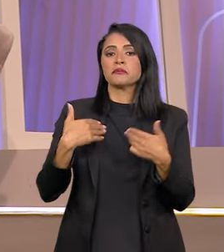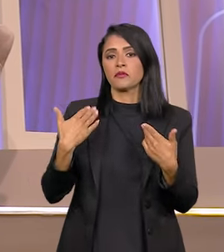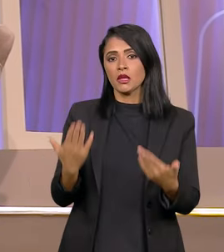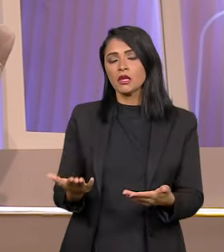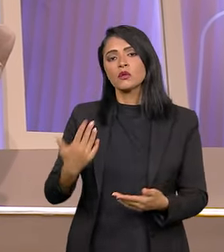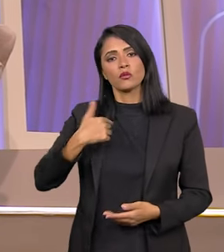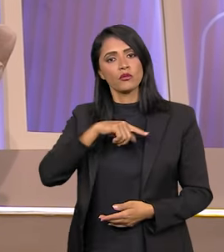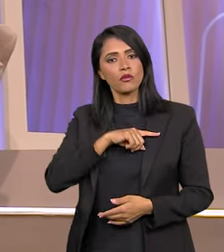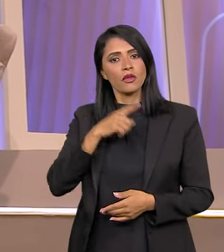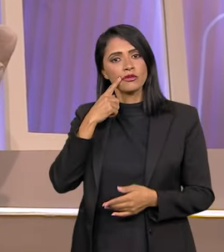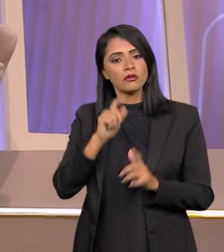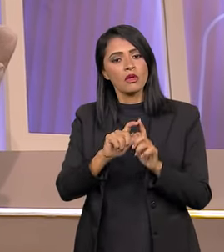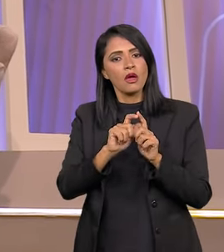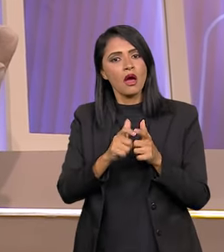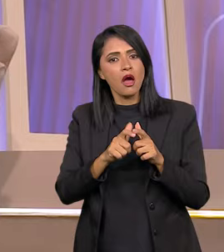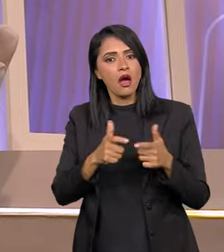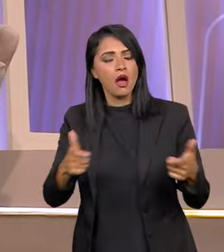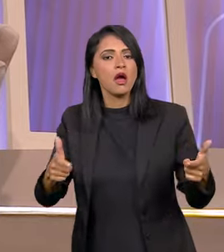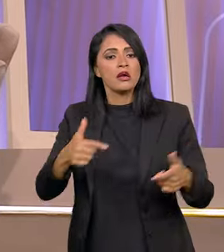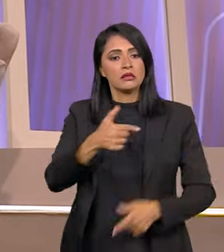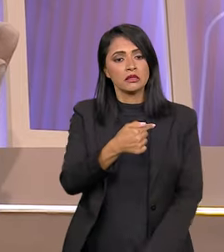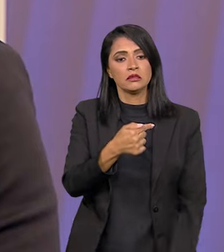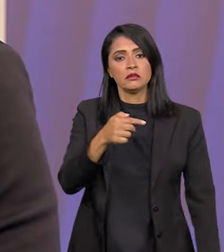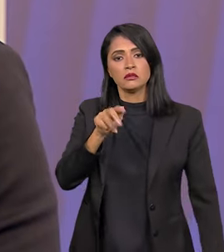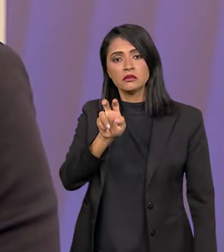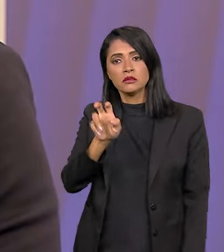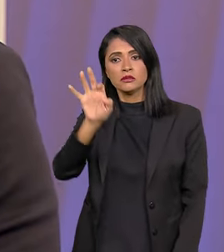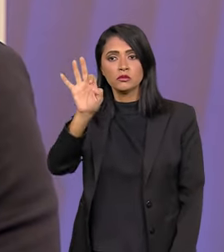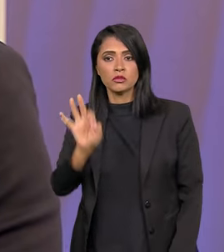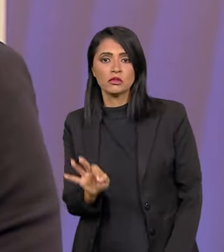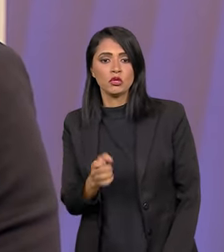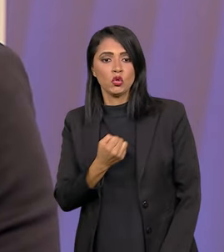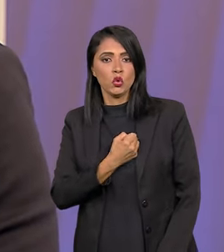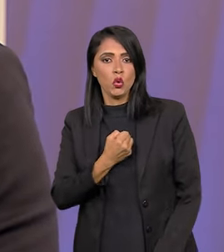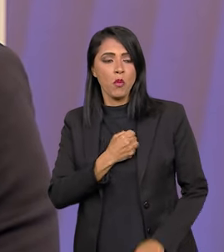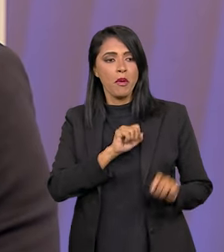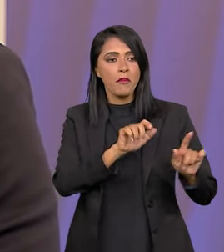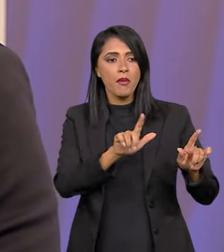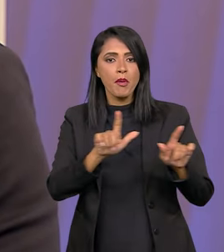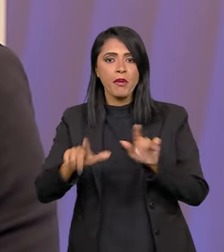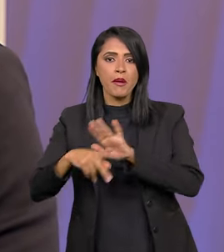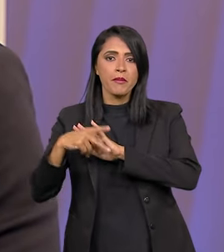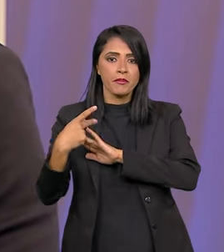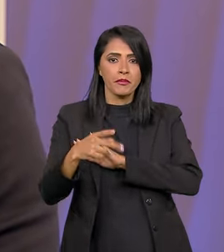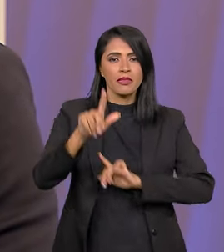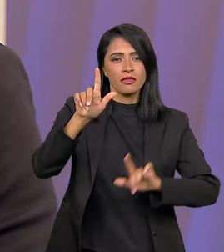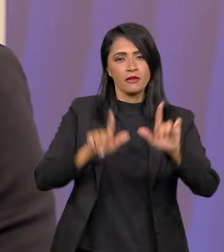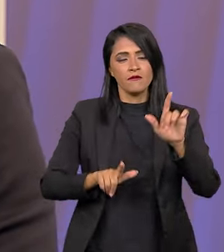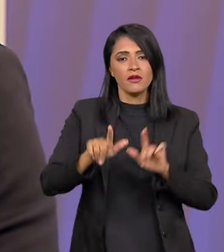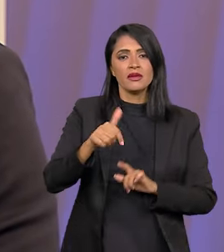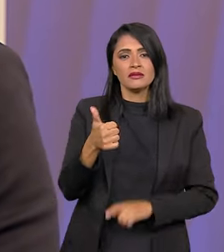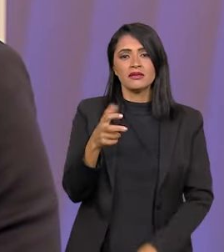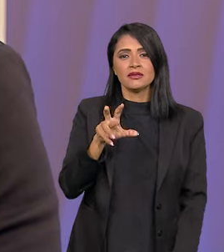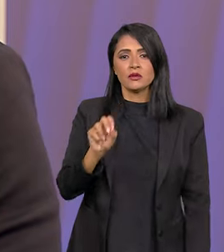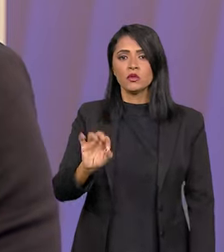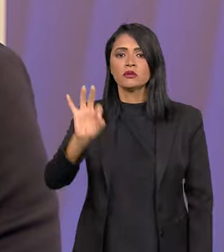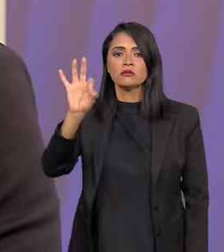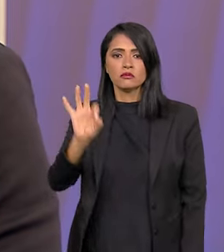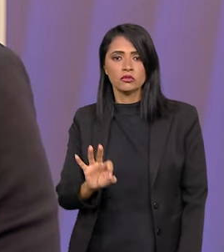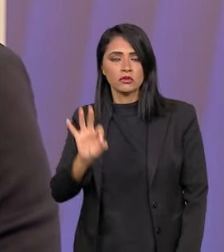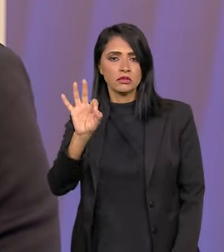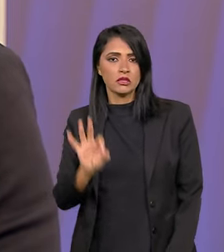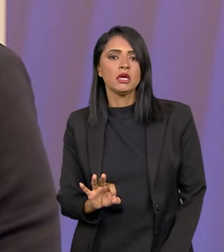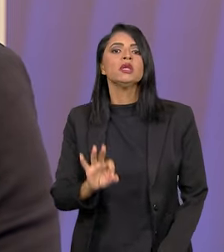municipais. Então, a gente aumentou em 75% o número de veículos para TV, em